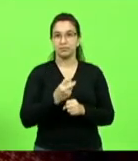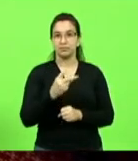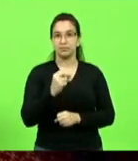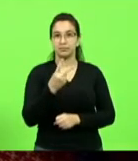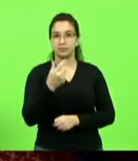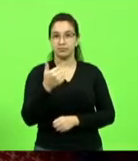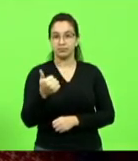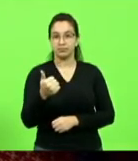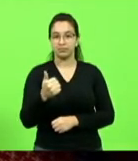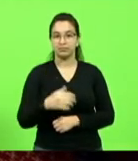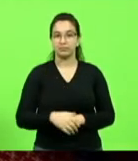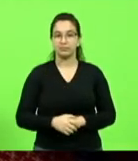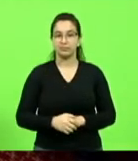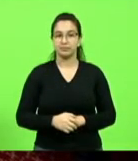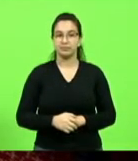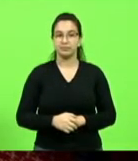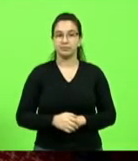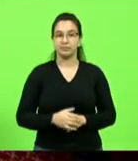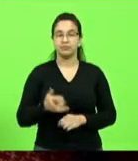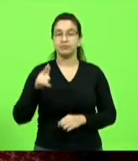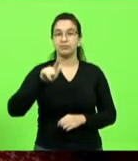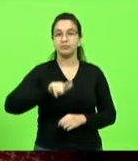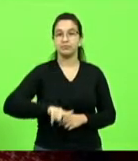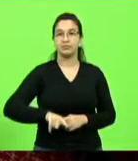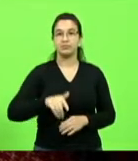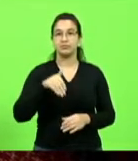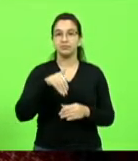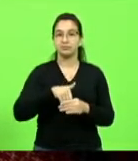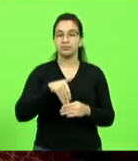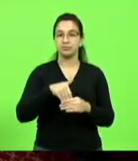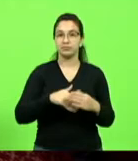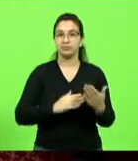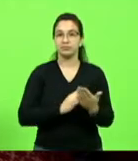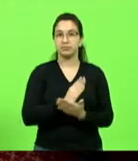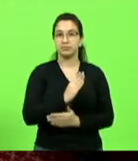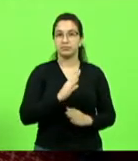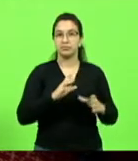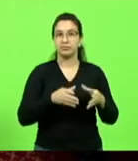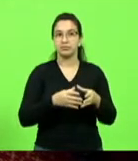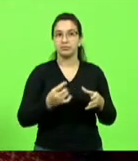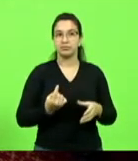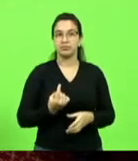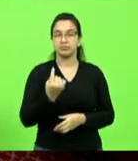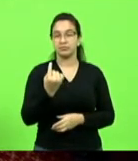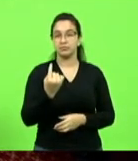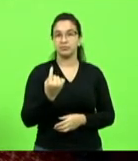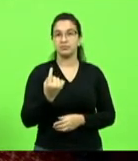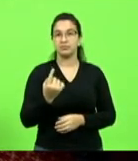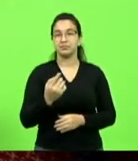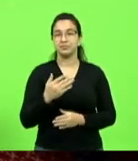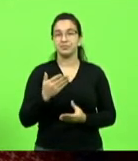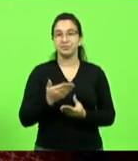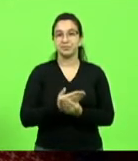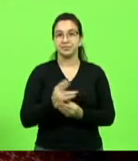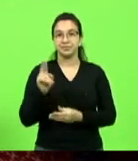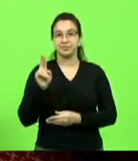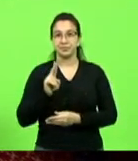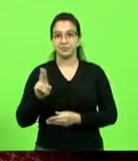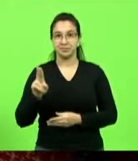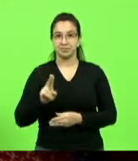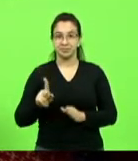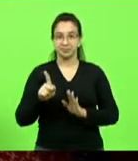Ainda ex ofício, foi submetido à votação e aprovado em turno único pelo processo nominal ao projeto de lei